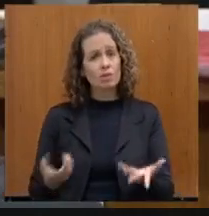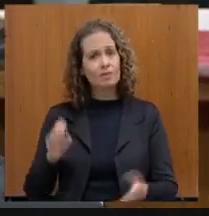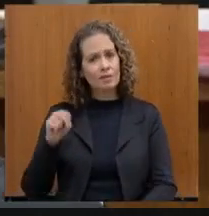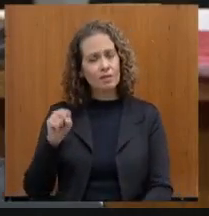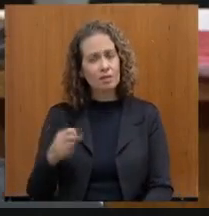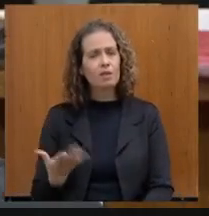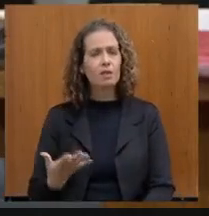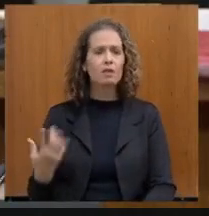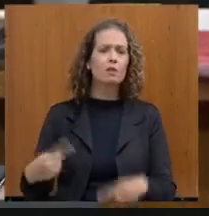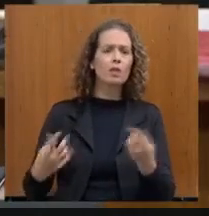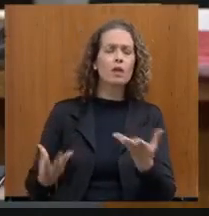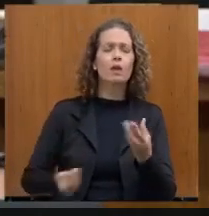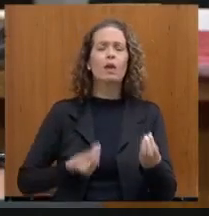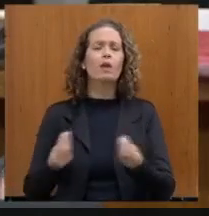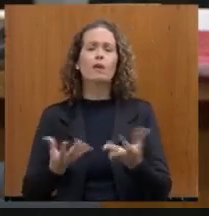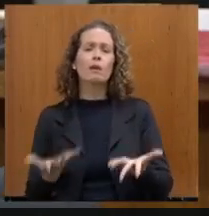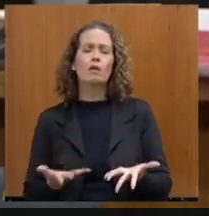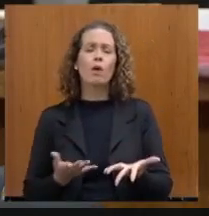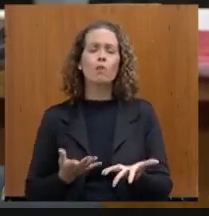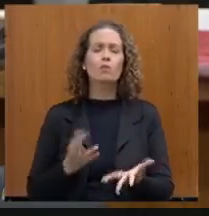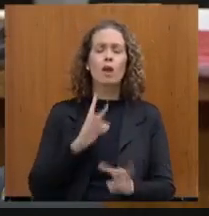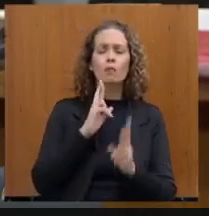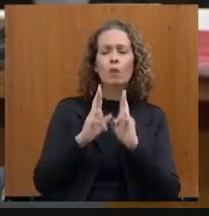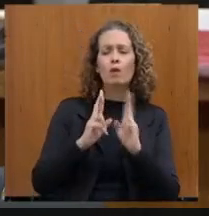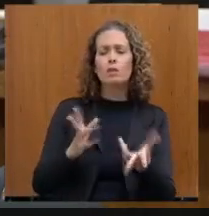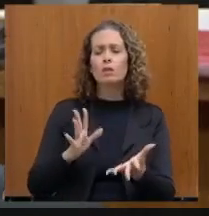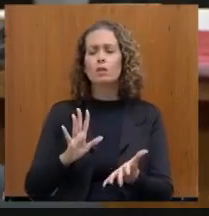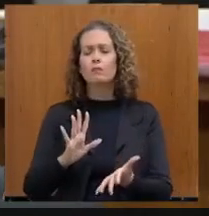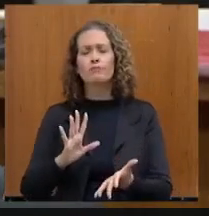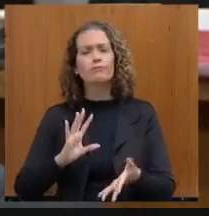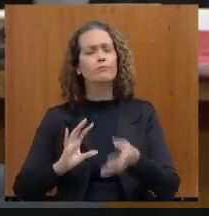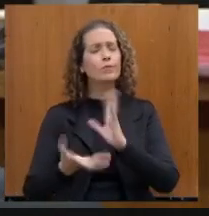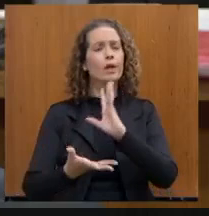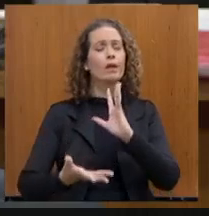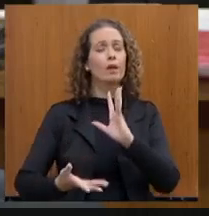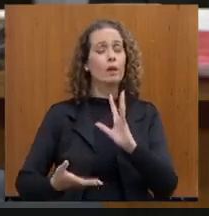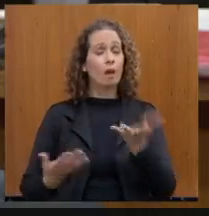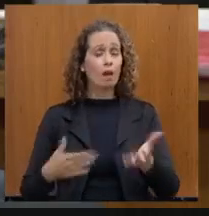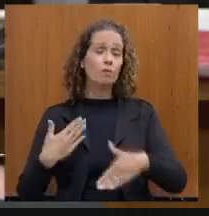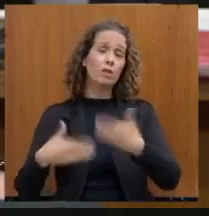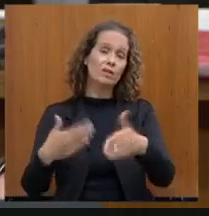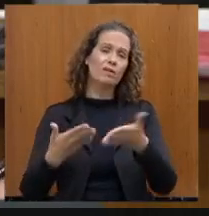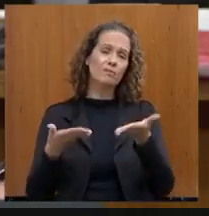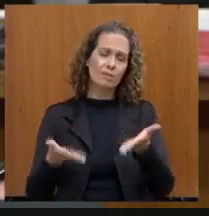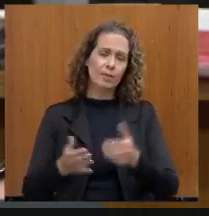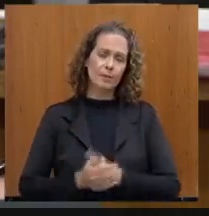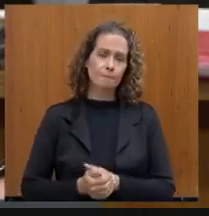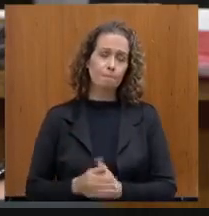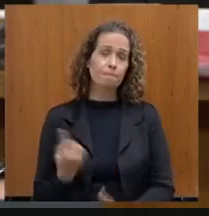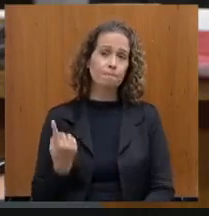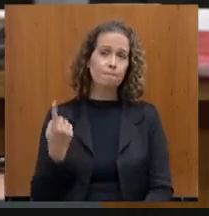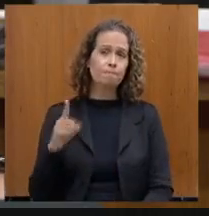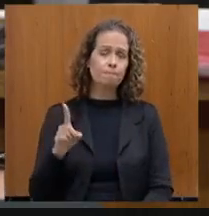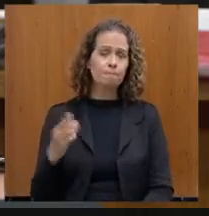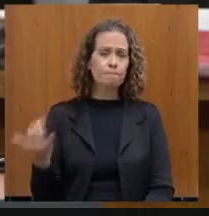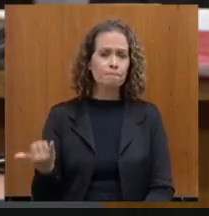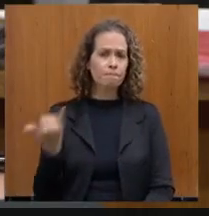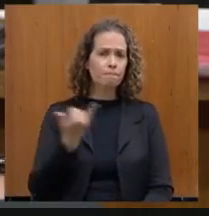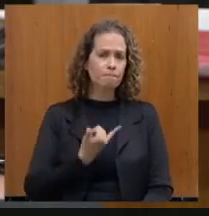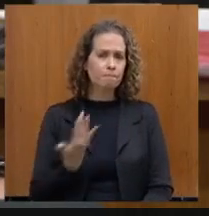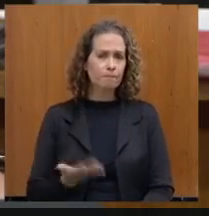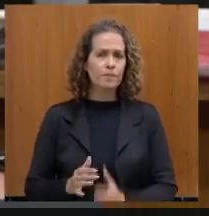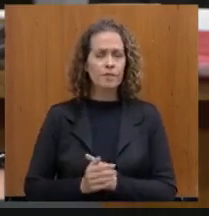fazer as recomposições que são necessárias. Mas isso faz parte do processo. E, bom, aqui, por último, só coloca o Estado, pensar o